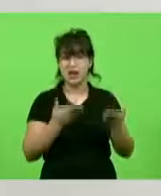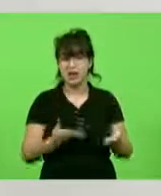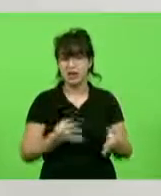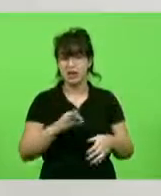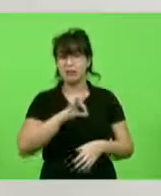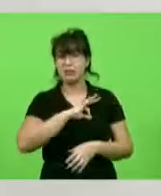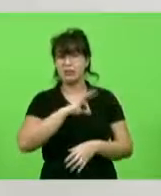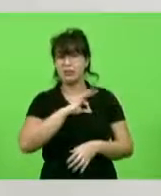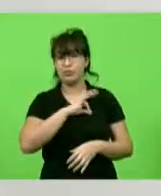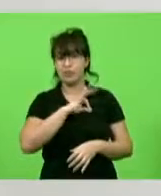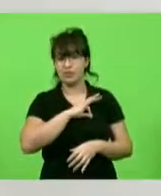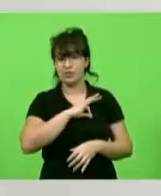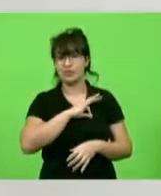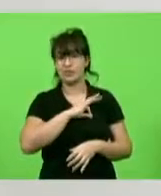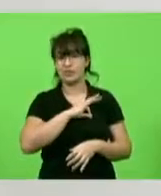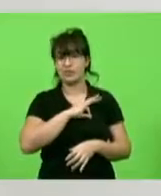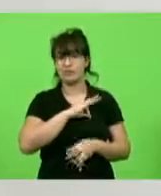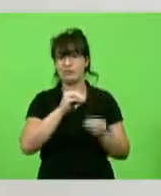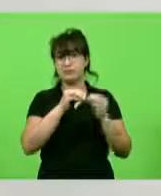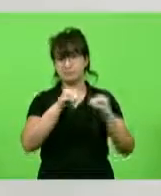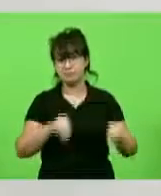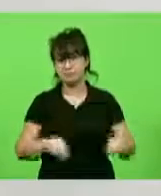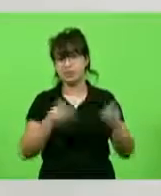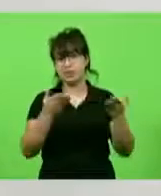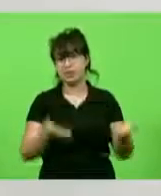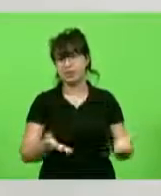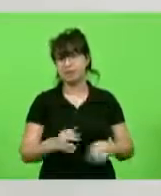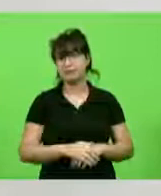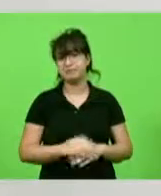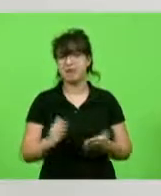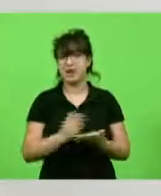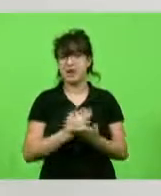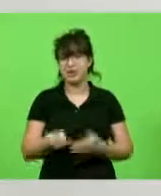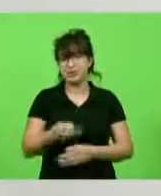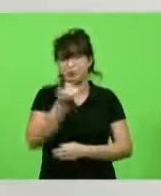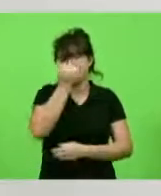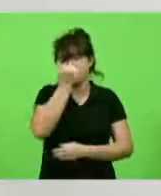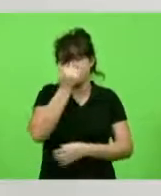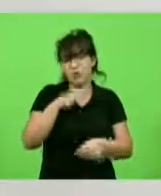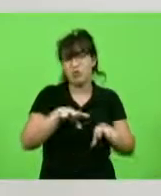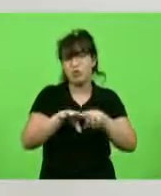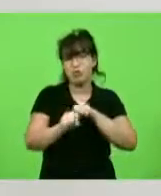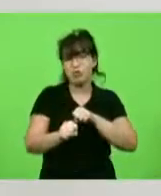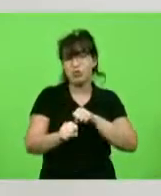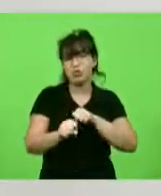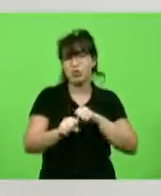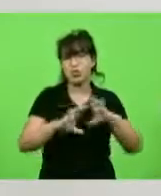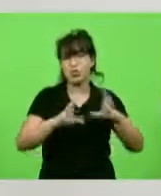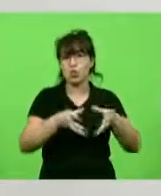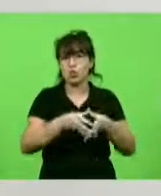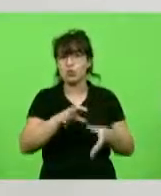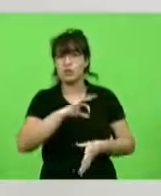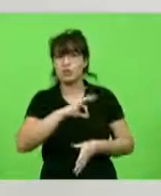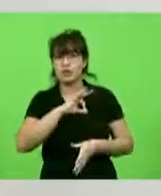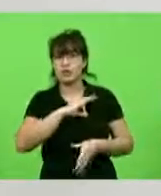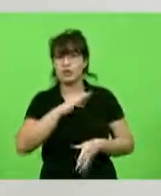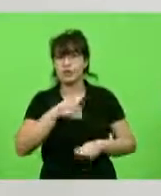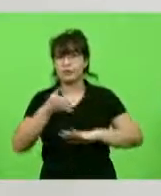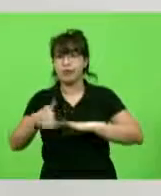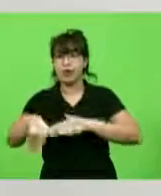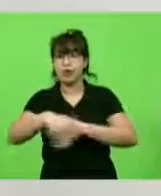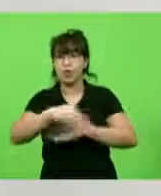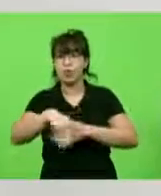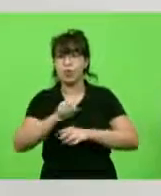É muito frustrante para quem se formou em uma academia de polícia, ele vai ali se preparar para combater o crime,